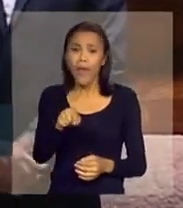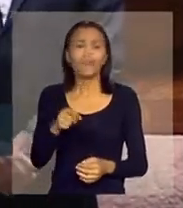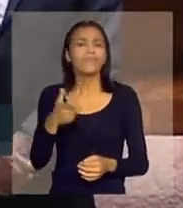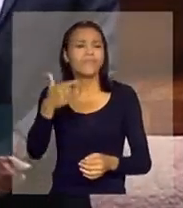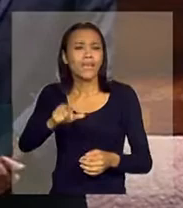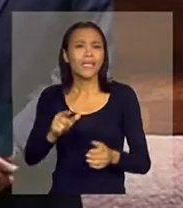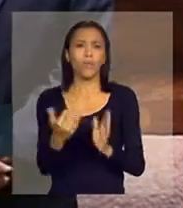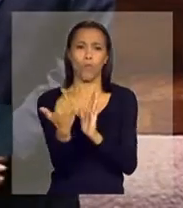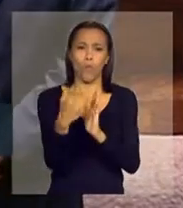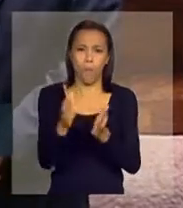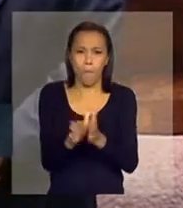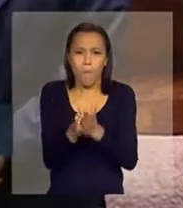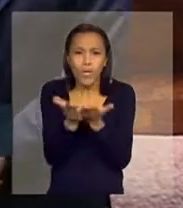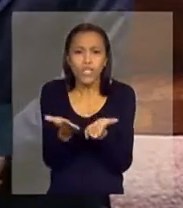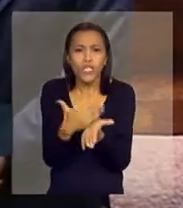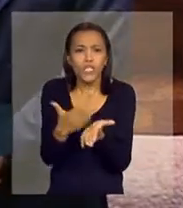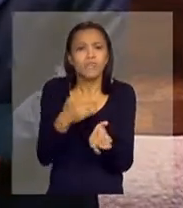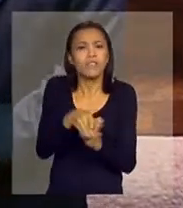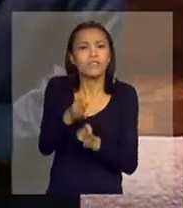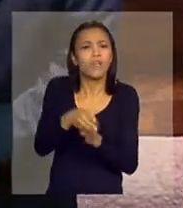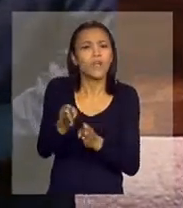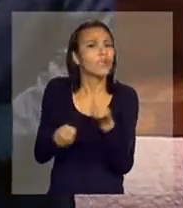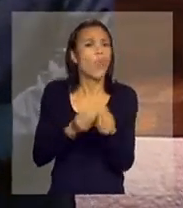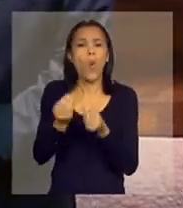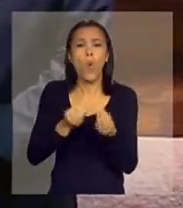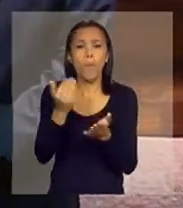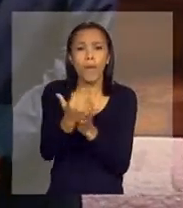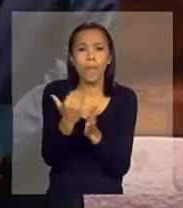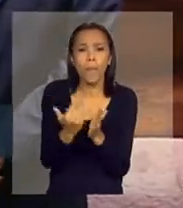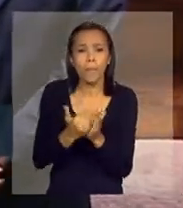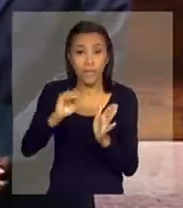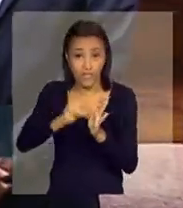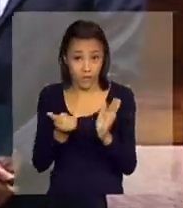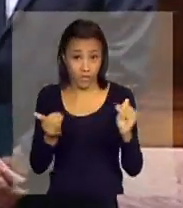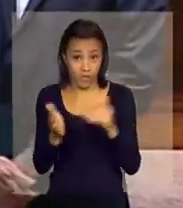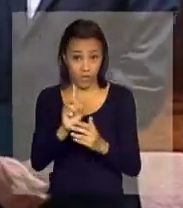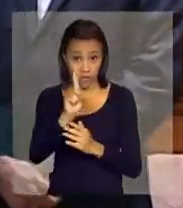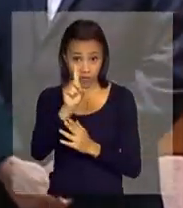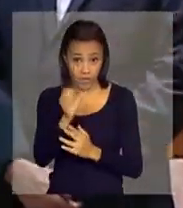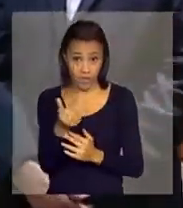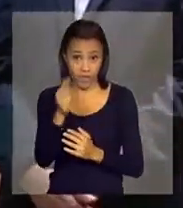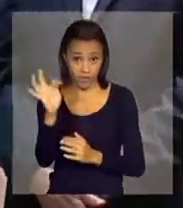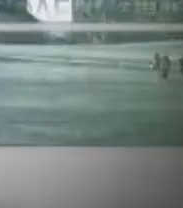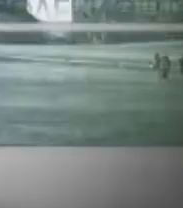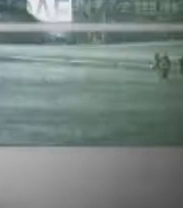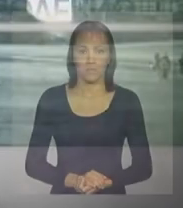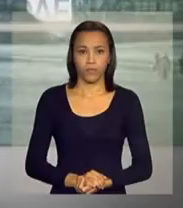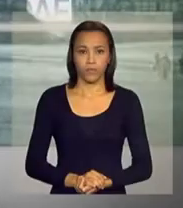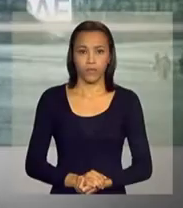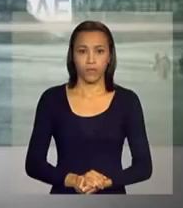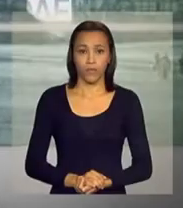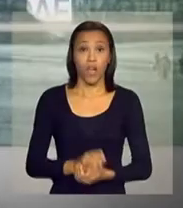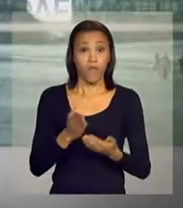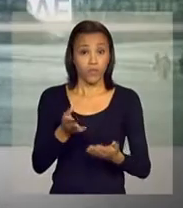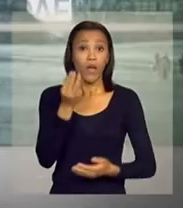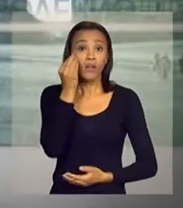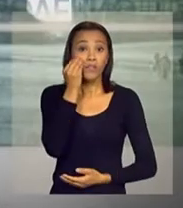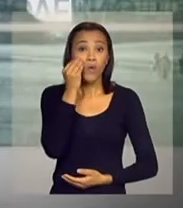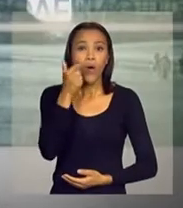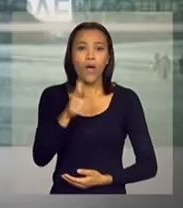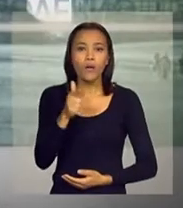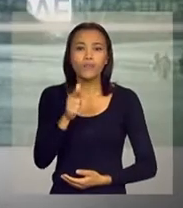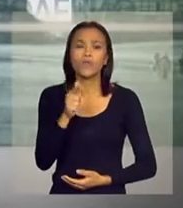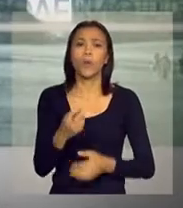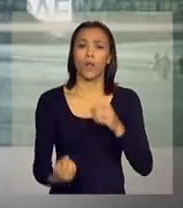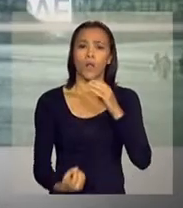existe uma cartilha explicando esse passo a passo para a inscrição que termina no dia 16 de fevereiro. Malu. Você assistiu a